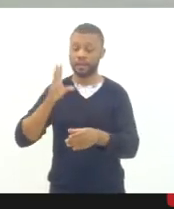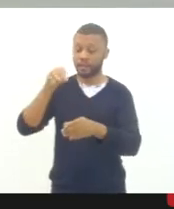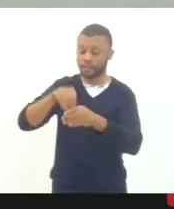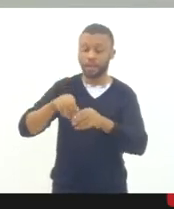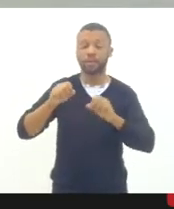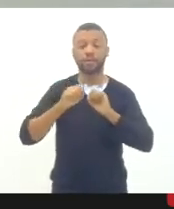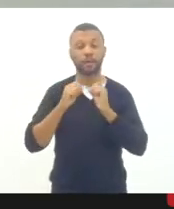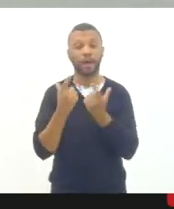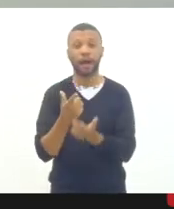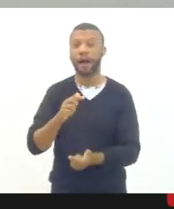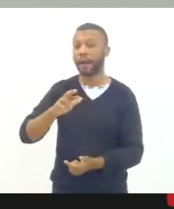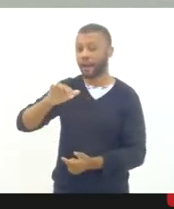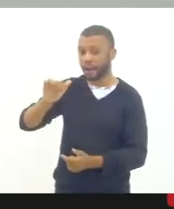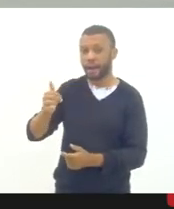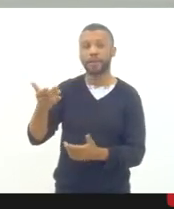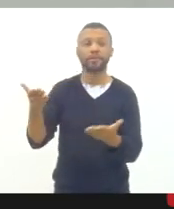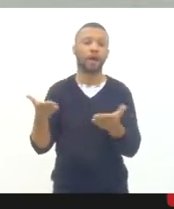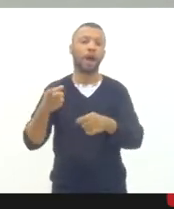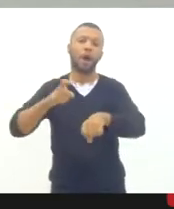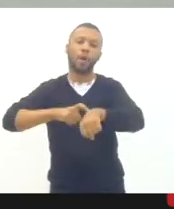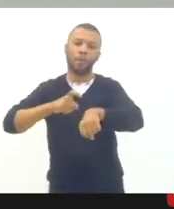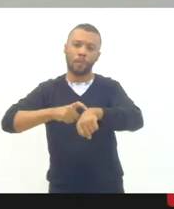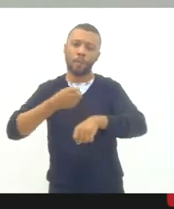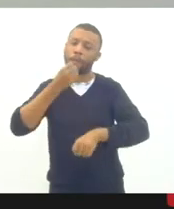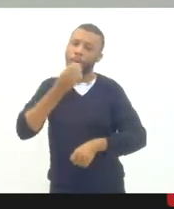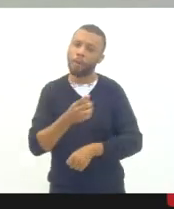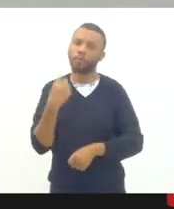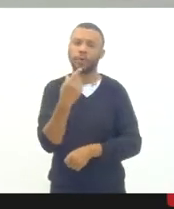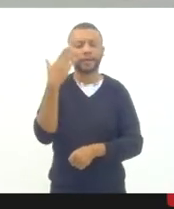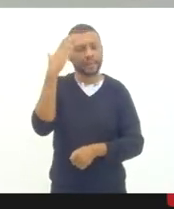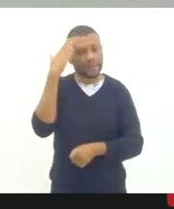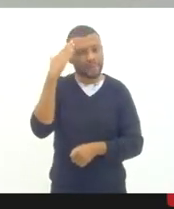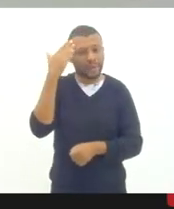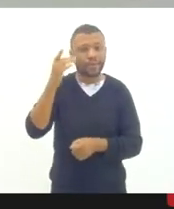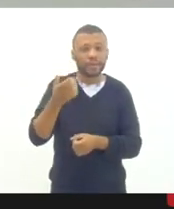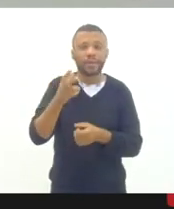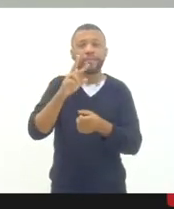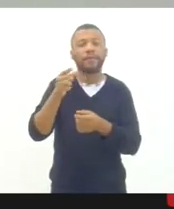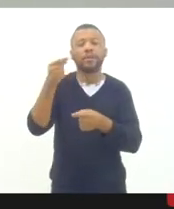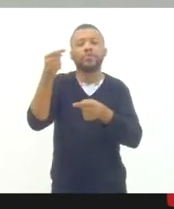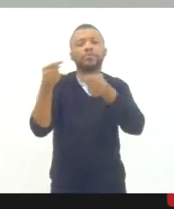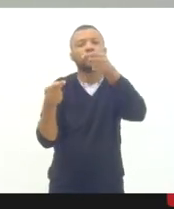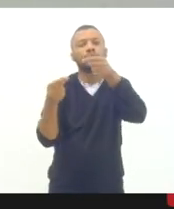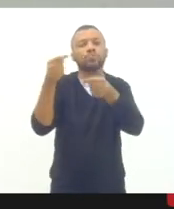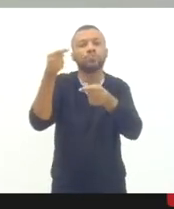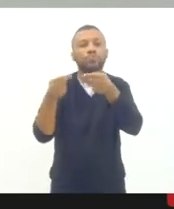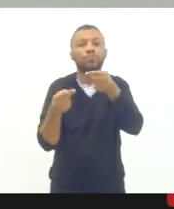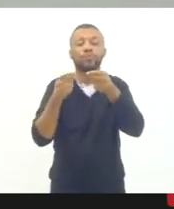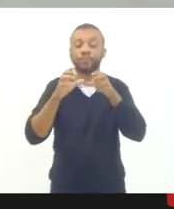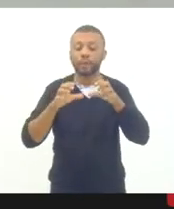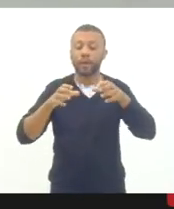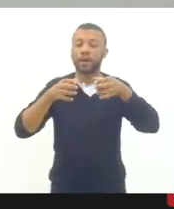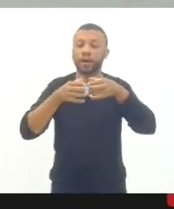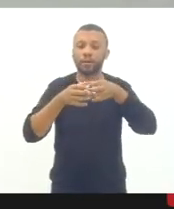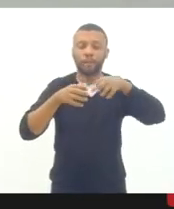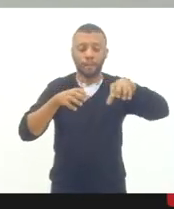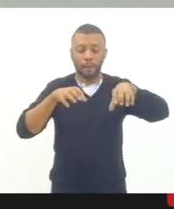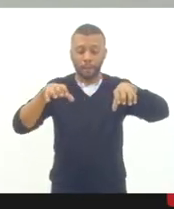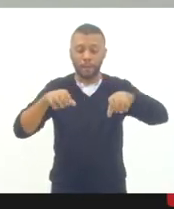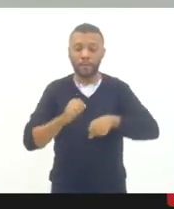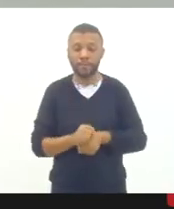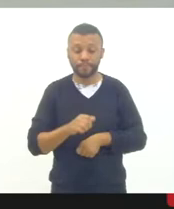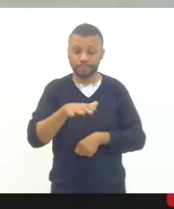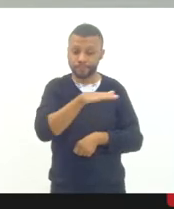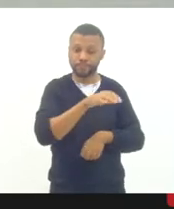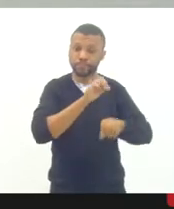momento, que bom, sabemos que vai ser tratado pelas duas comissões de educação